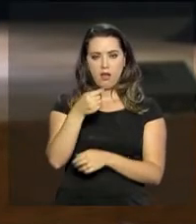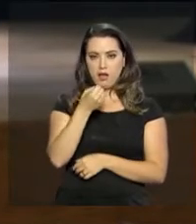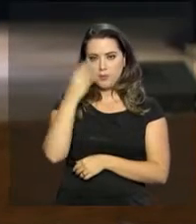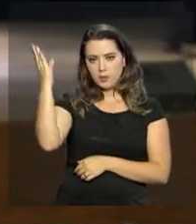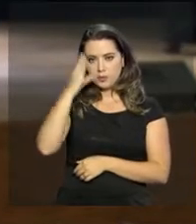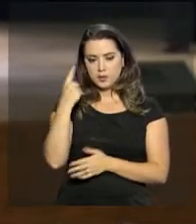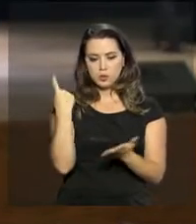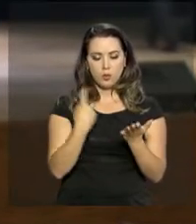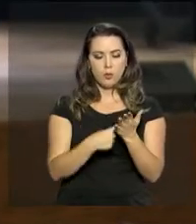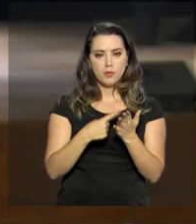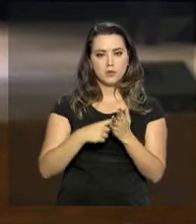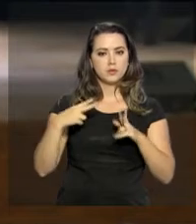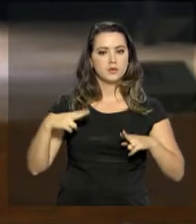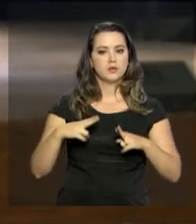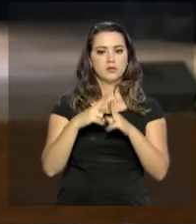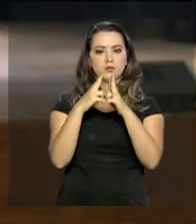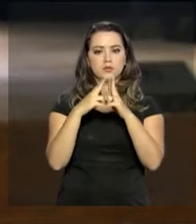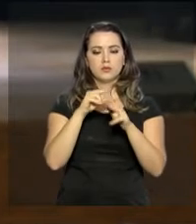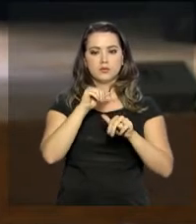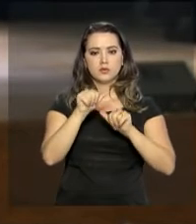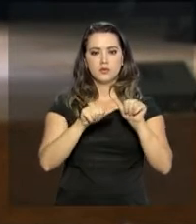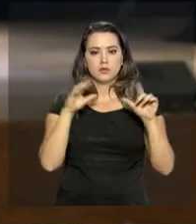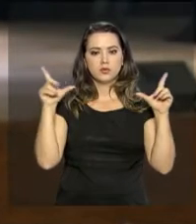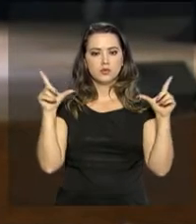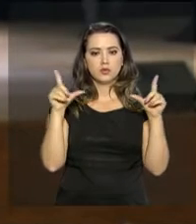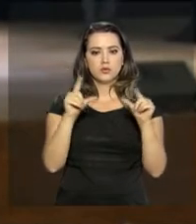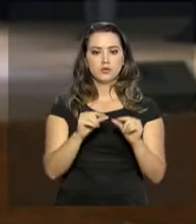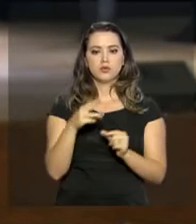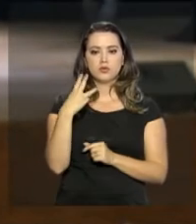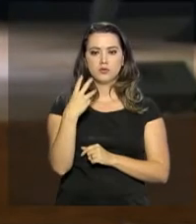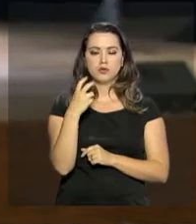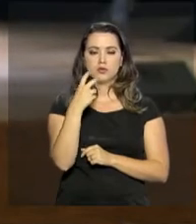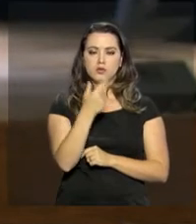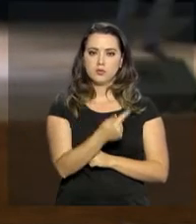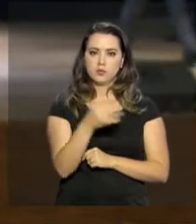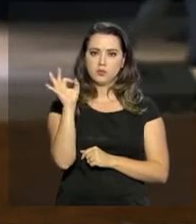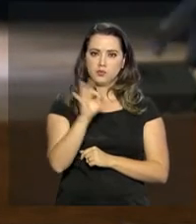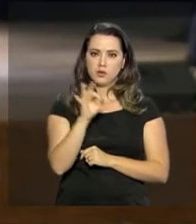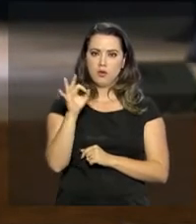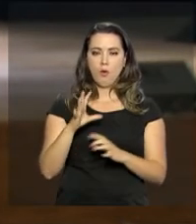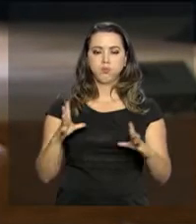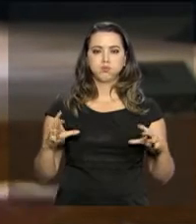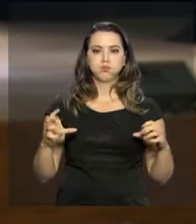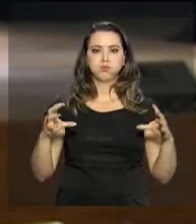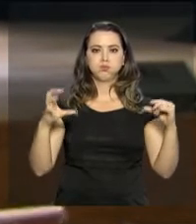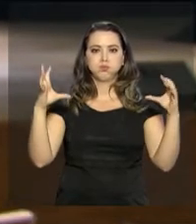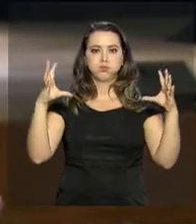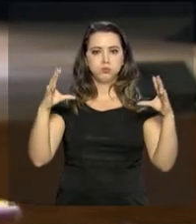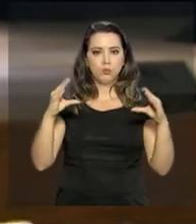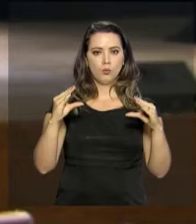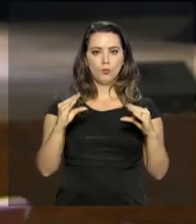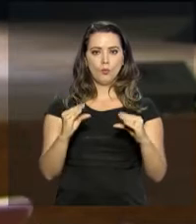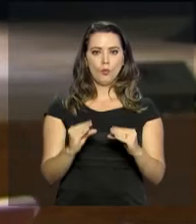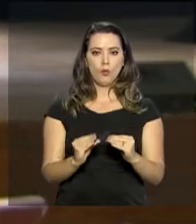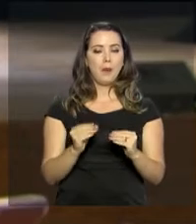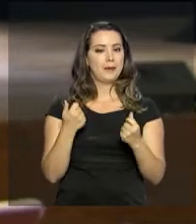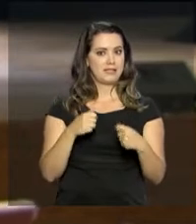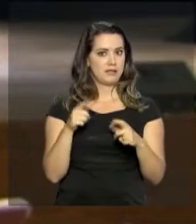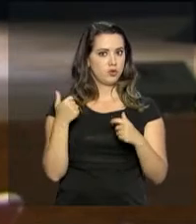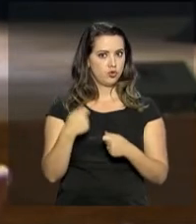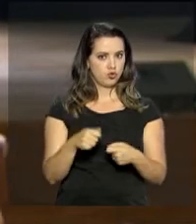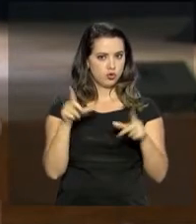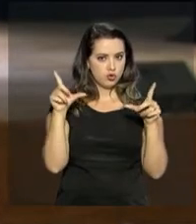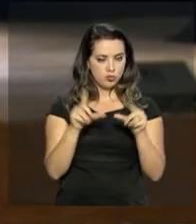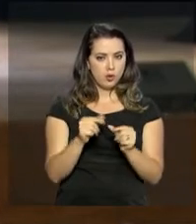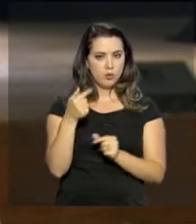assumido em Paris de reduzir em até 37% a emissão de gases poluentes, gases que provocam o